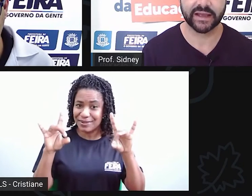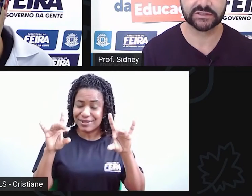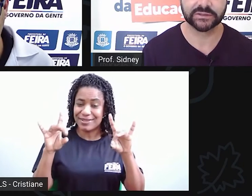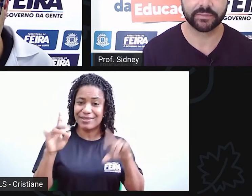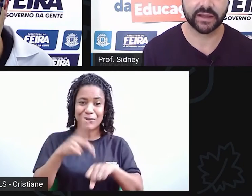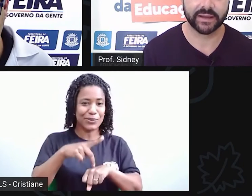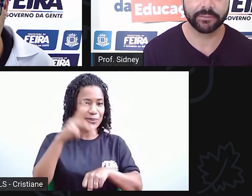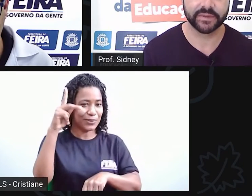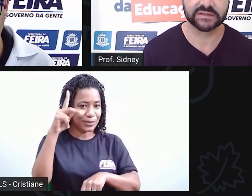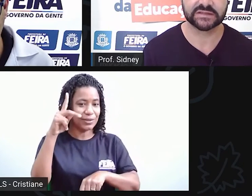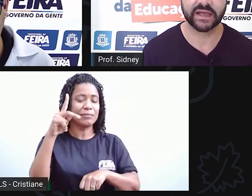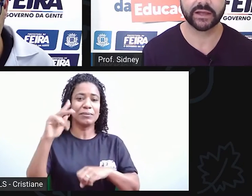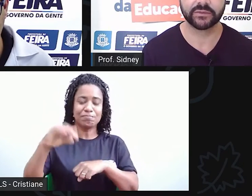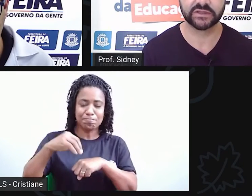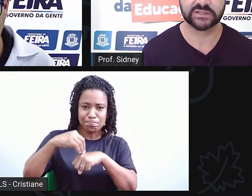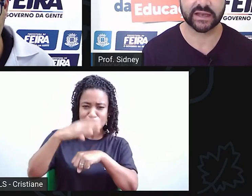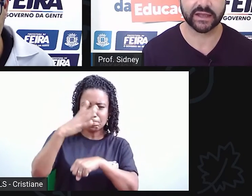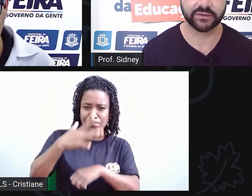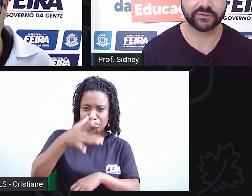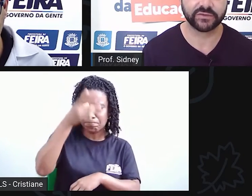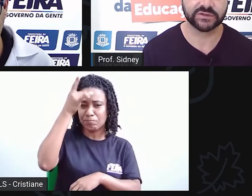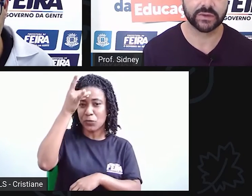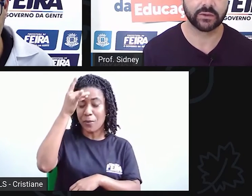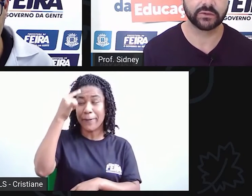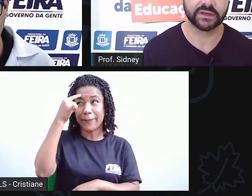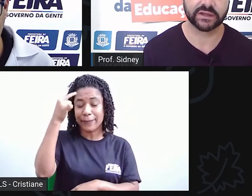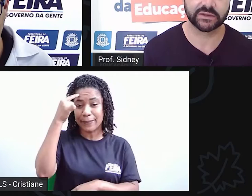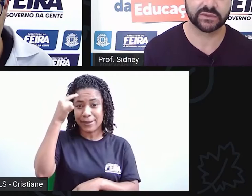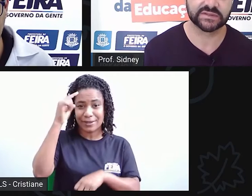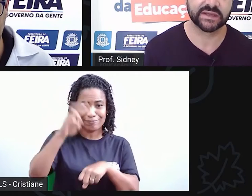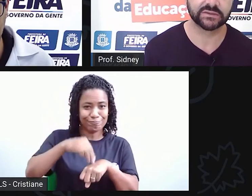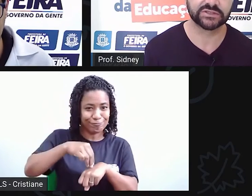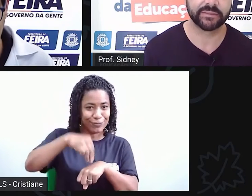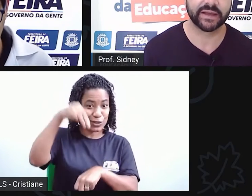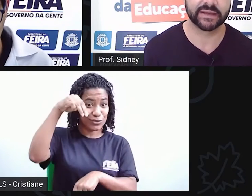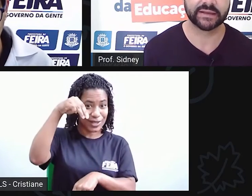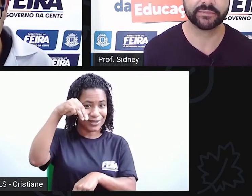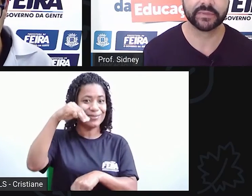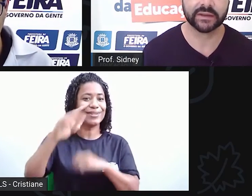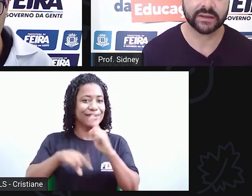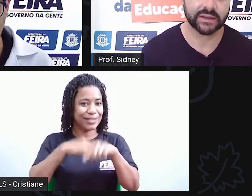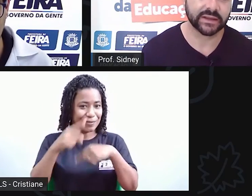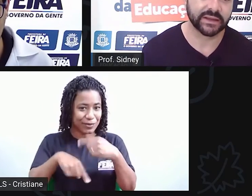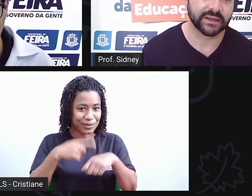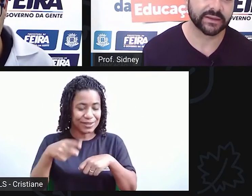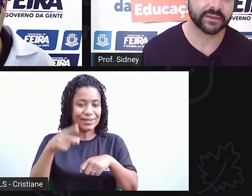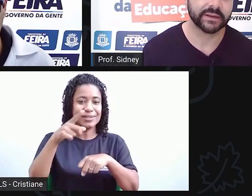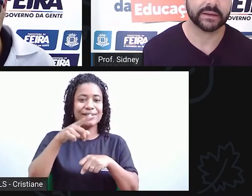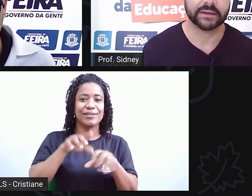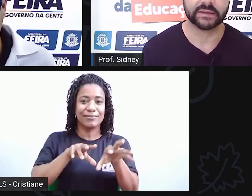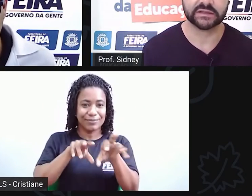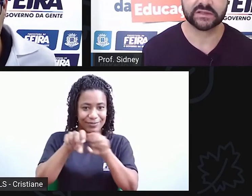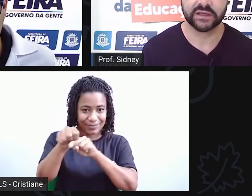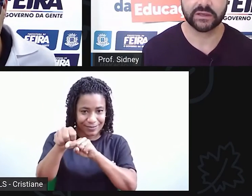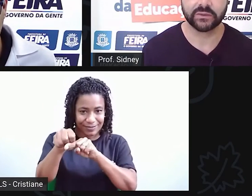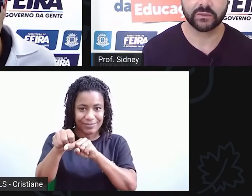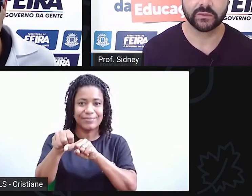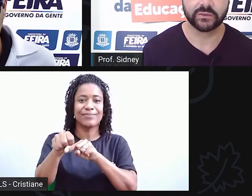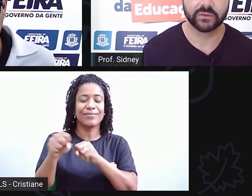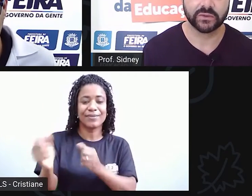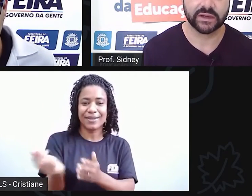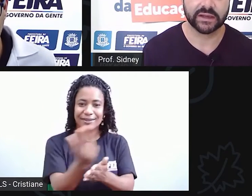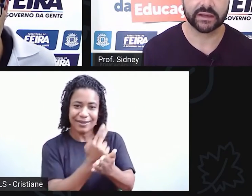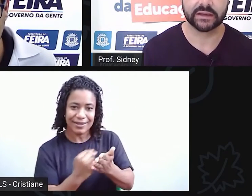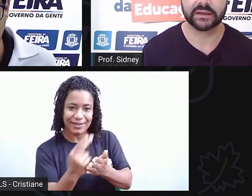bagagem para pensar no mestrado. Fiz uma outra graduação chamada Desenho,